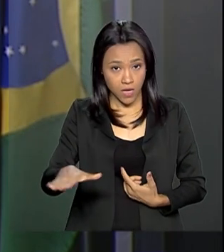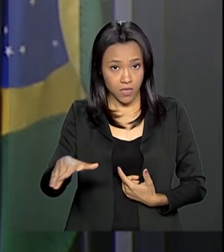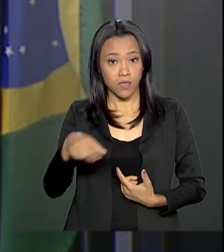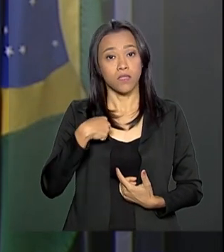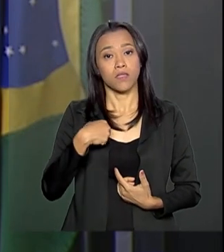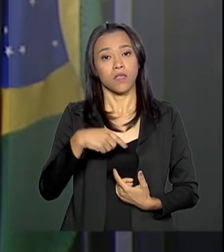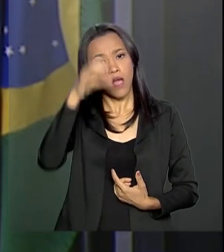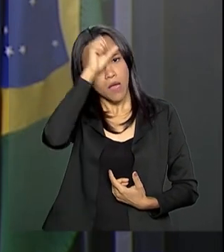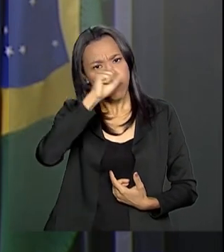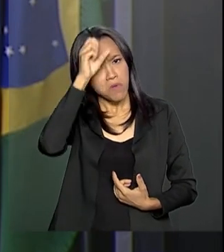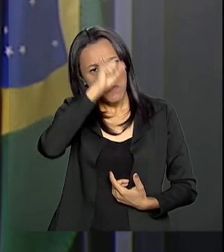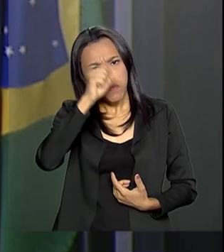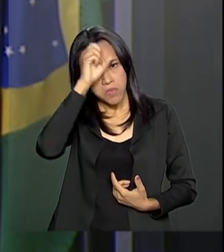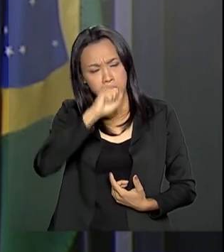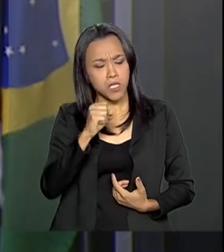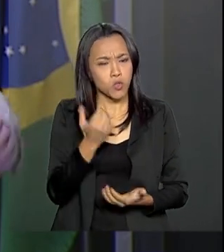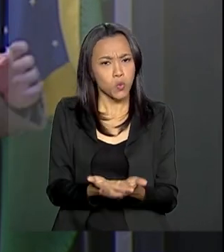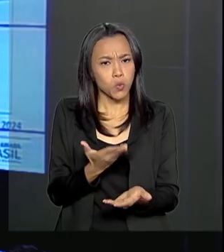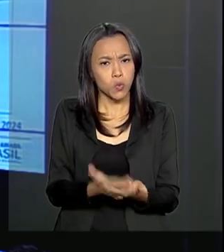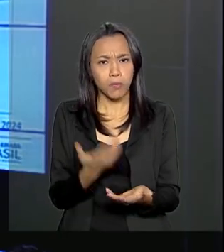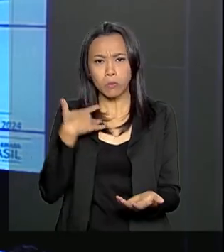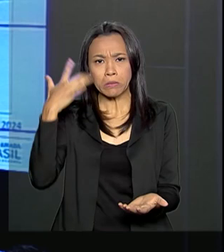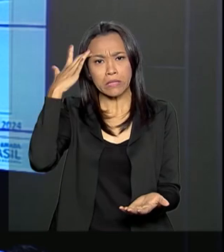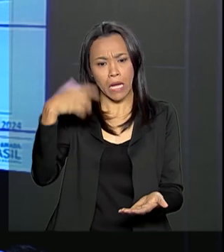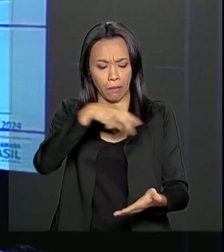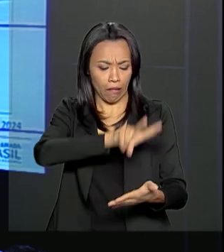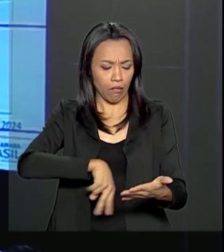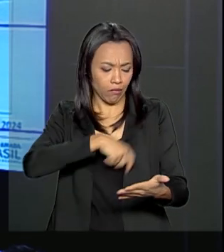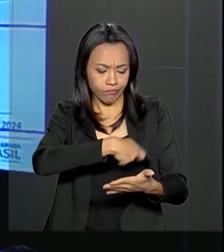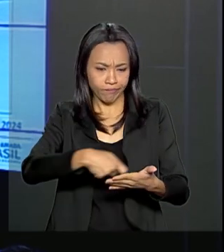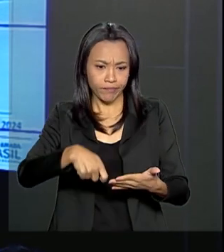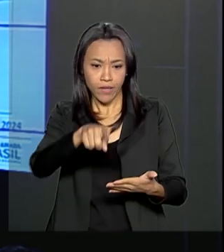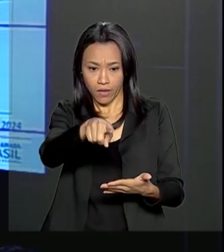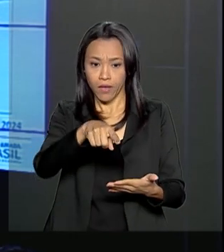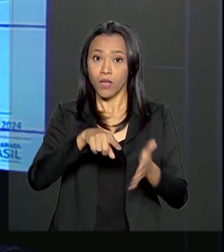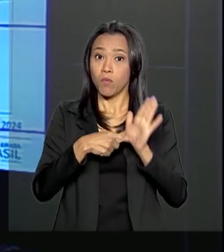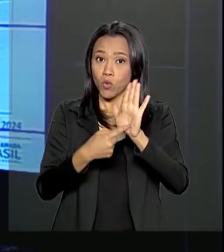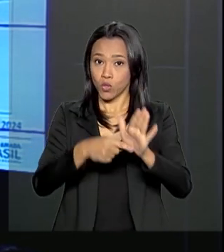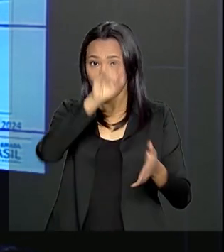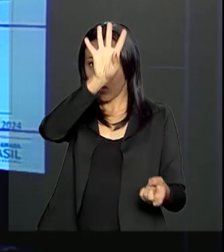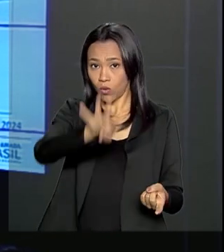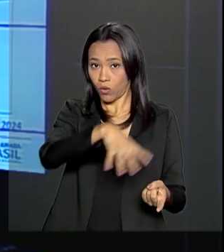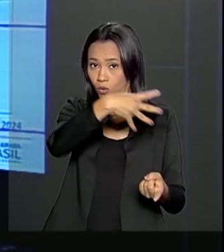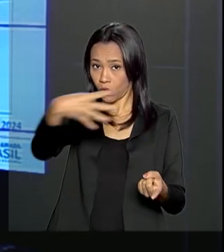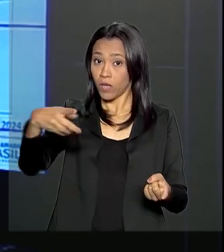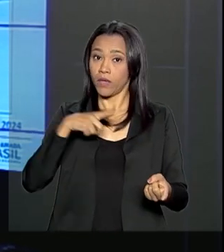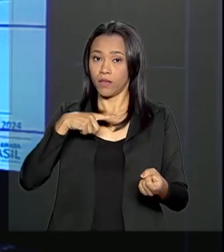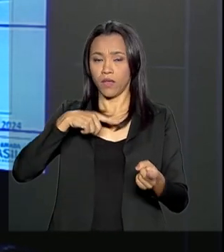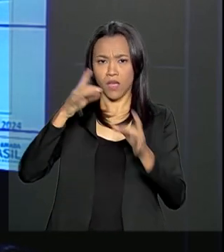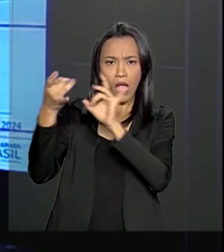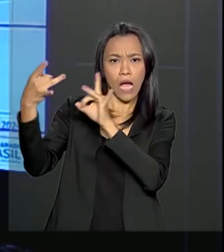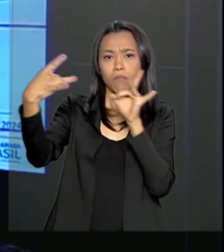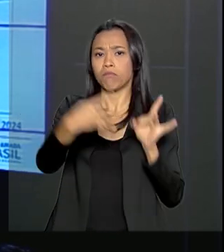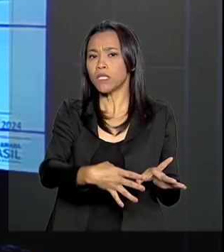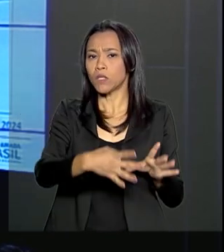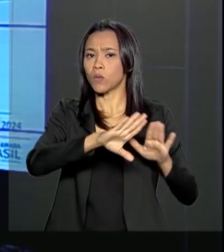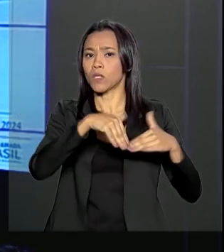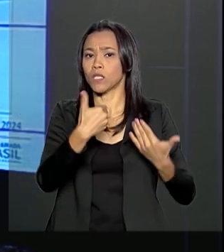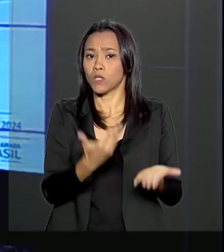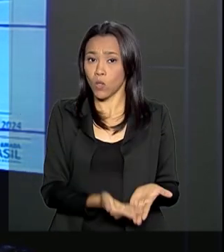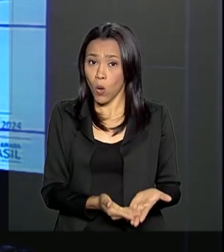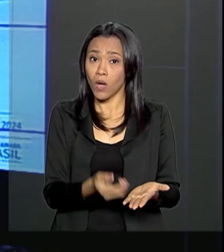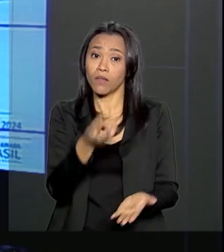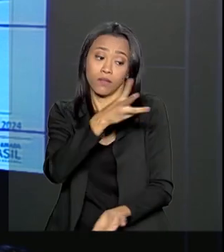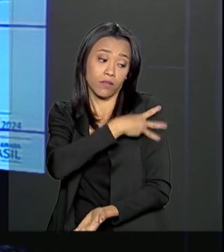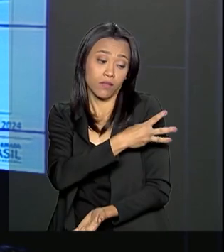fundamental e não aprendem a ler e escrever. Usando gráficos, ele demonstrou que existe evasão escolar já no terceiro ano do ensino